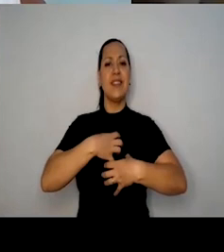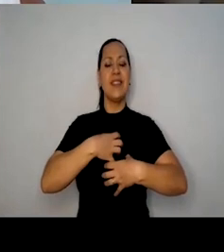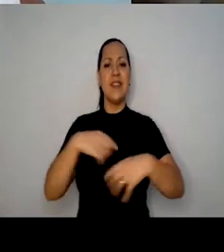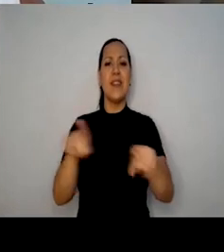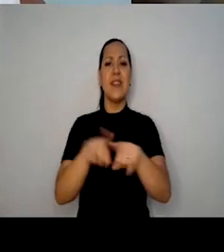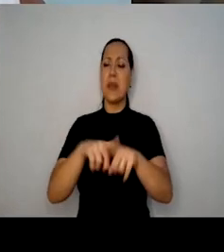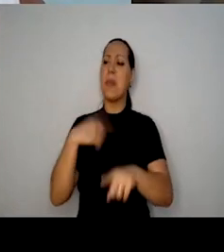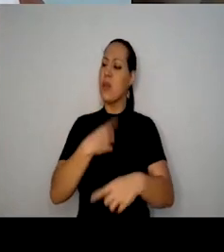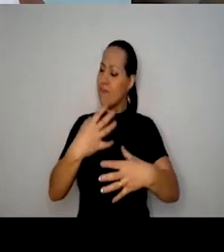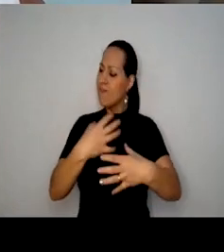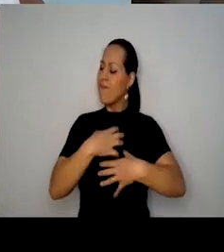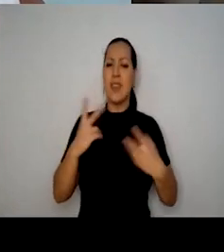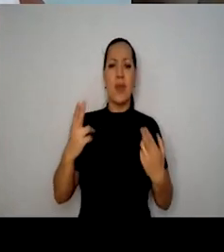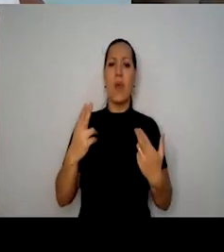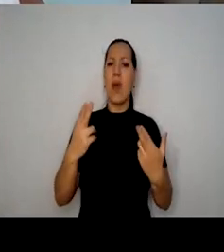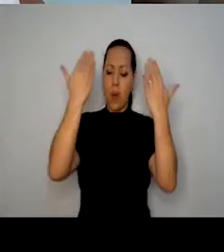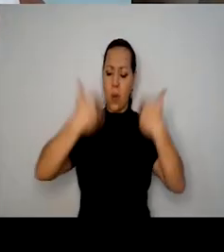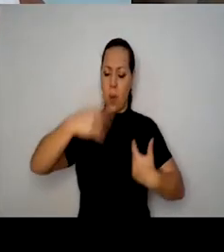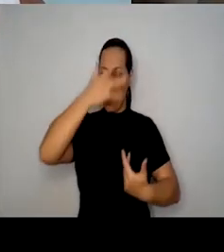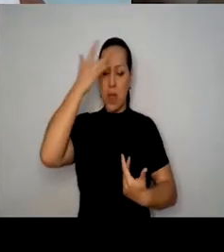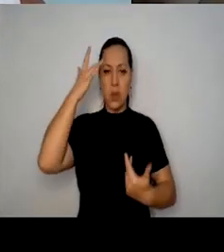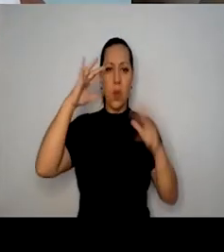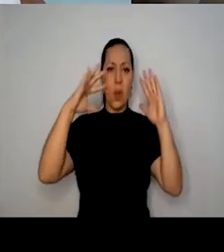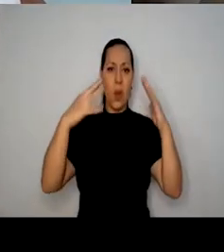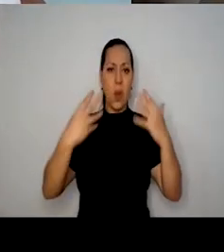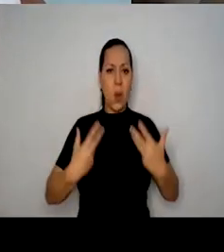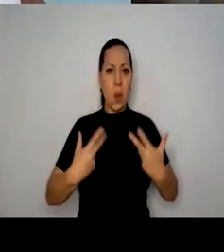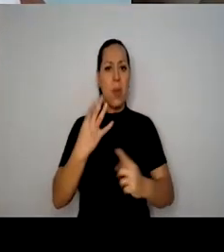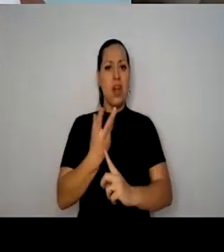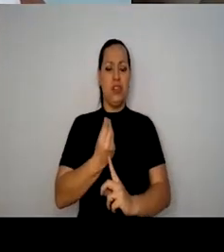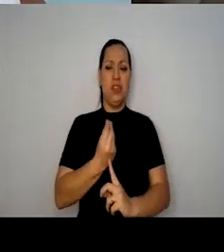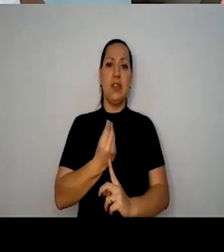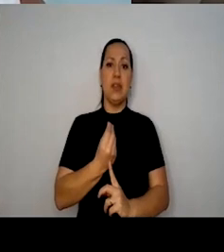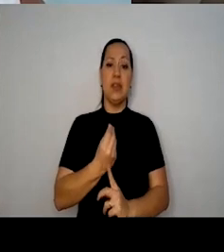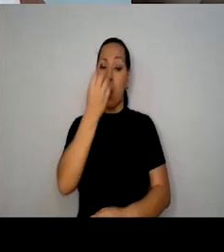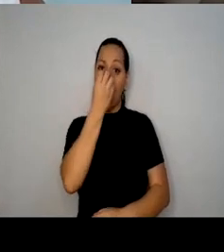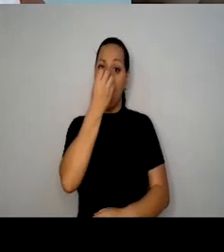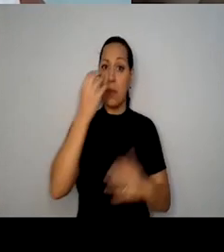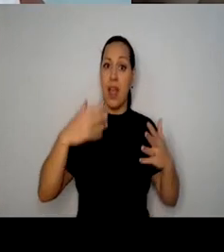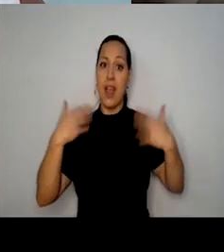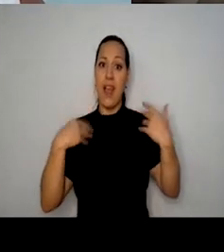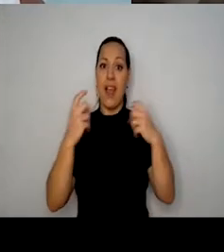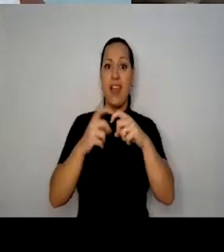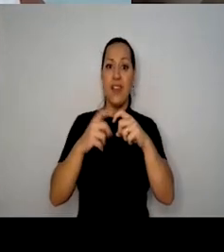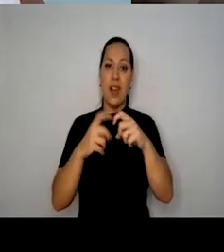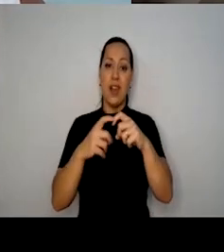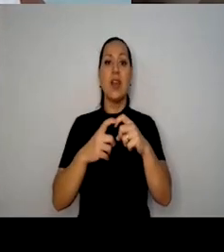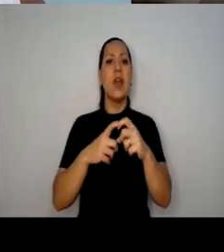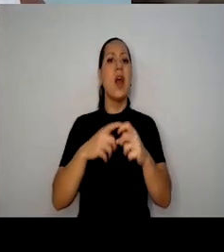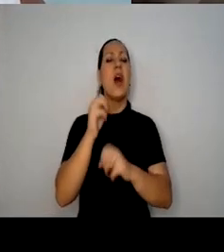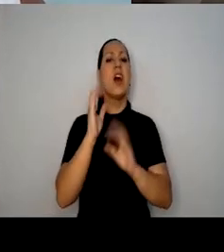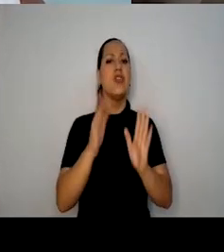como pessoas e como artistas. Doutores da Alegria existe há 30 anos, a gente está fazendo esse ano, agora em setembro,